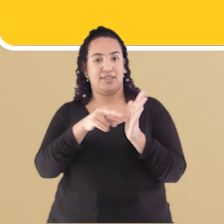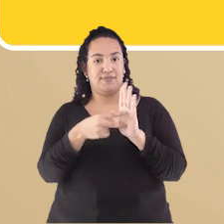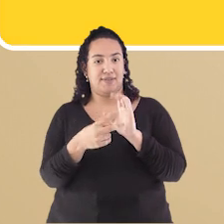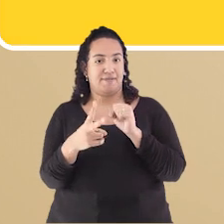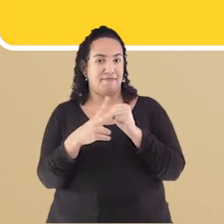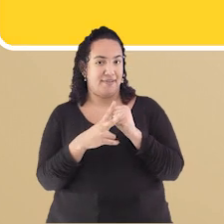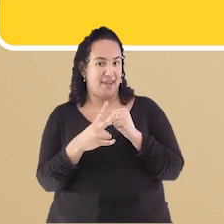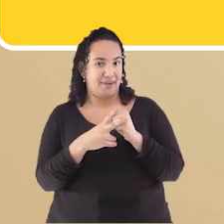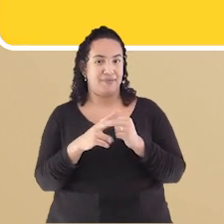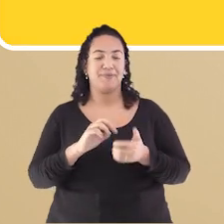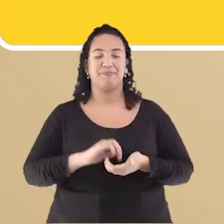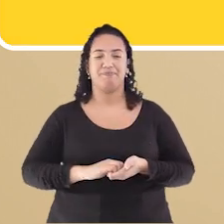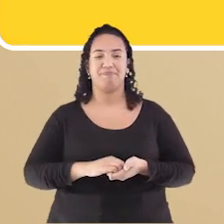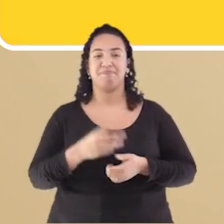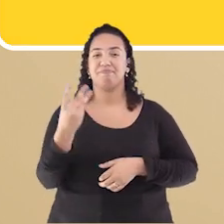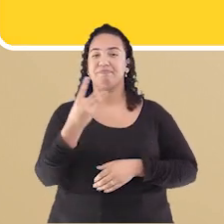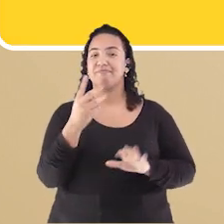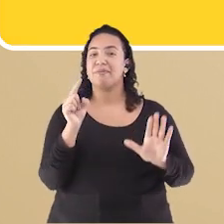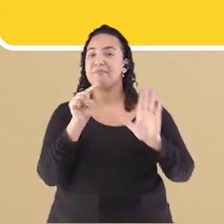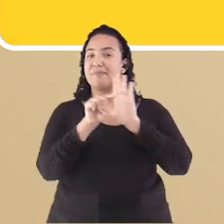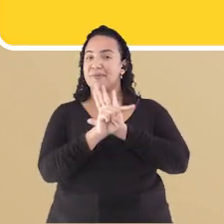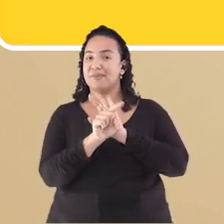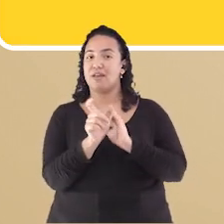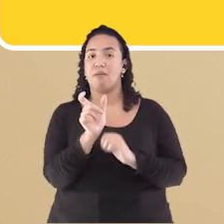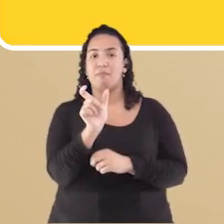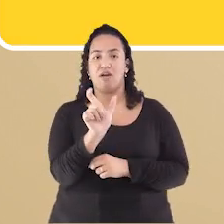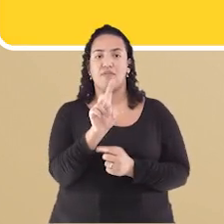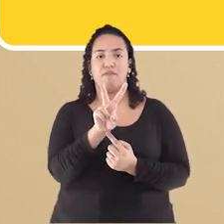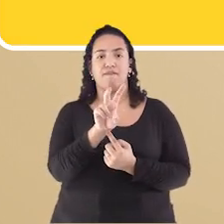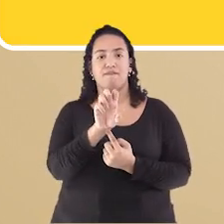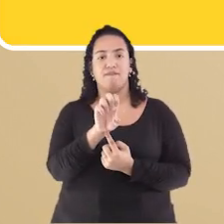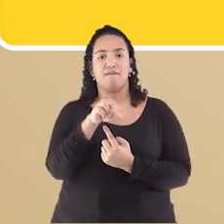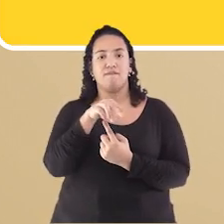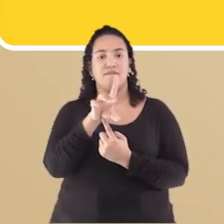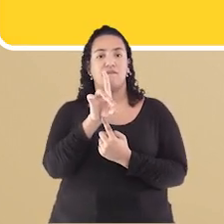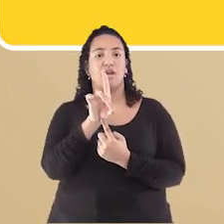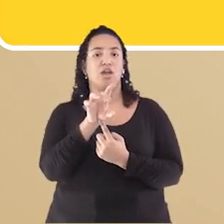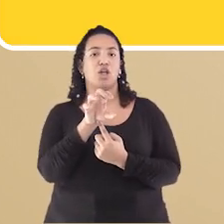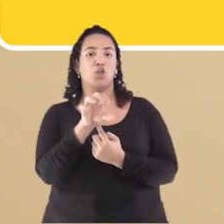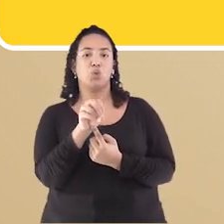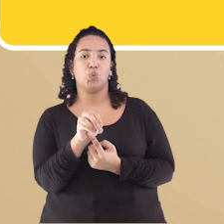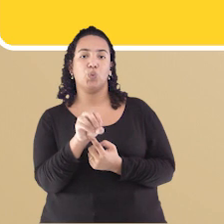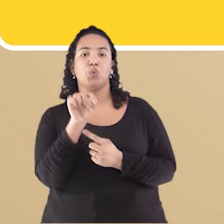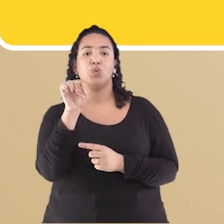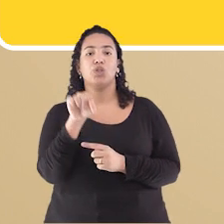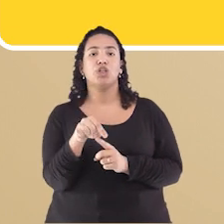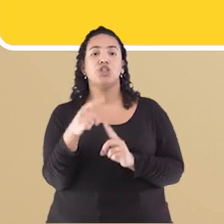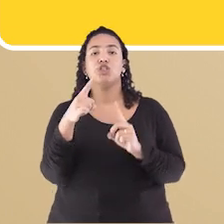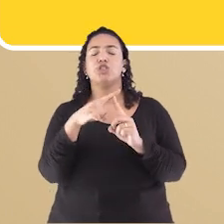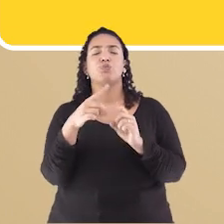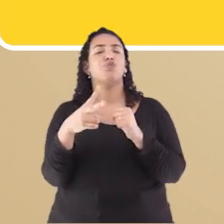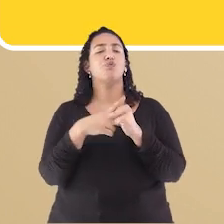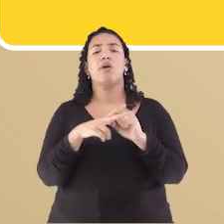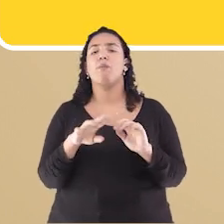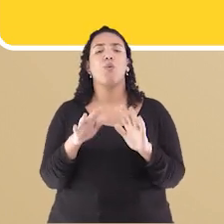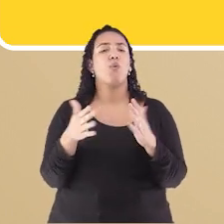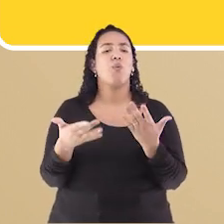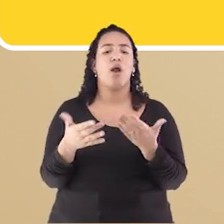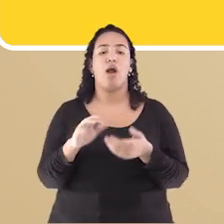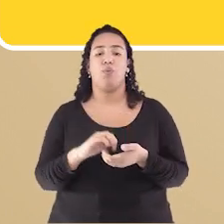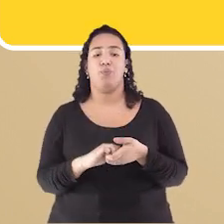Questão 3 A palavra Vendo Faz parte De qual Tipo de verbo?